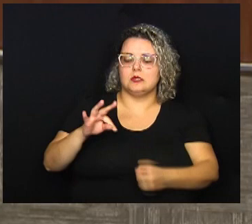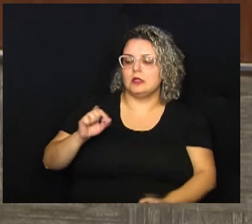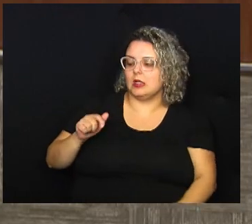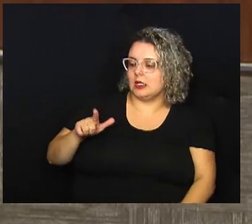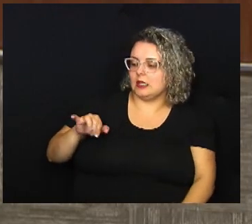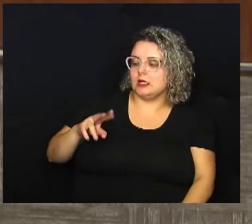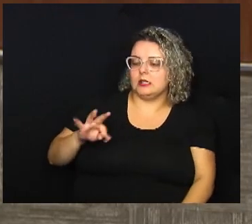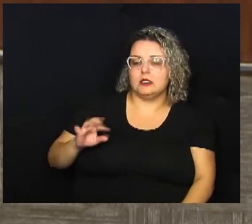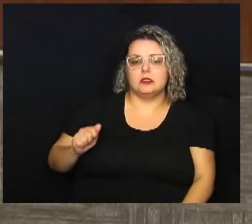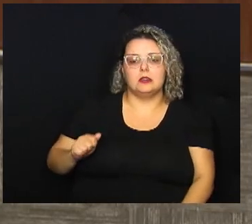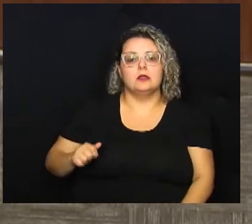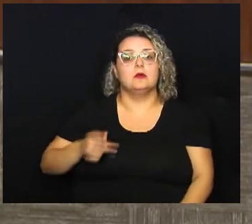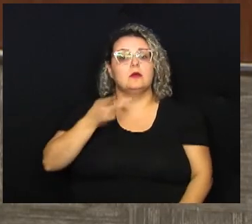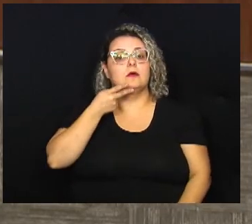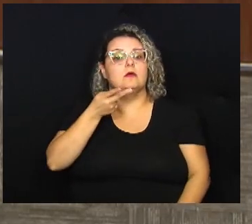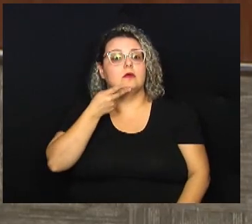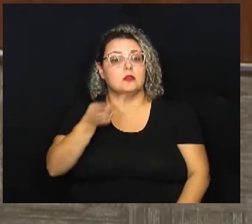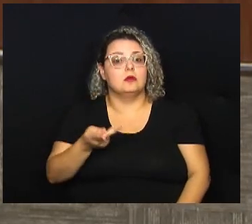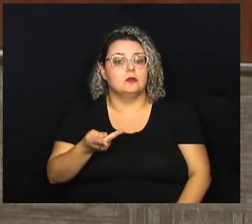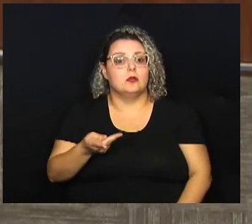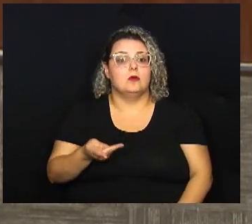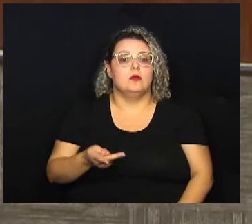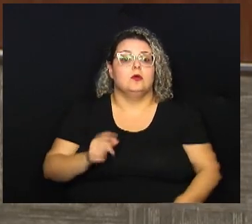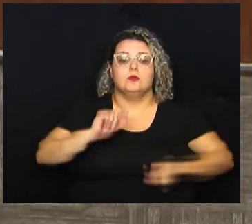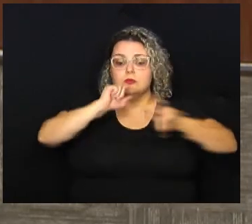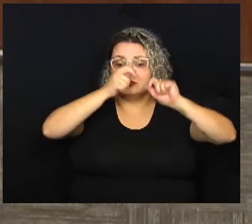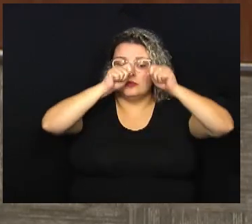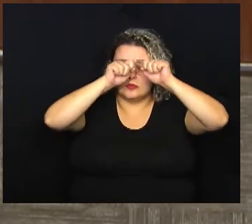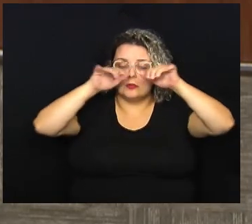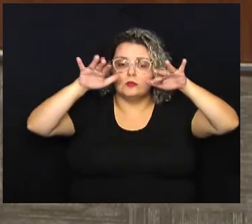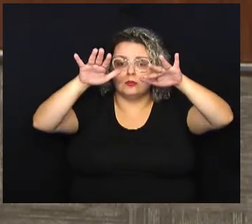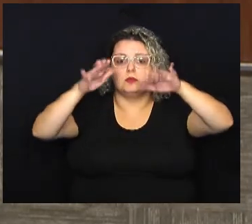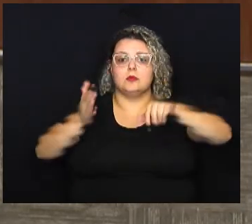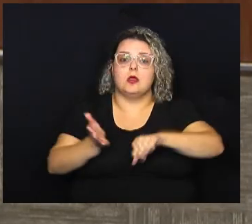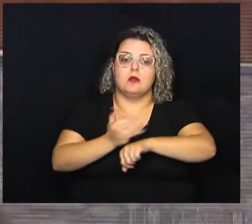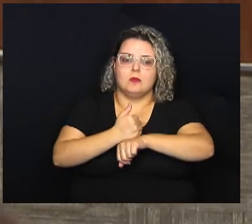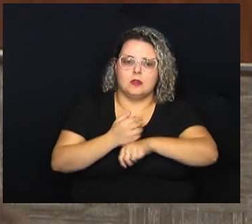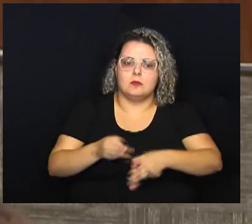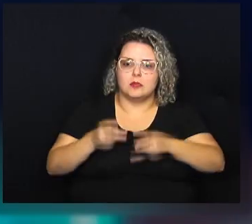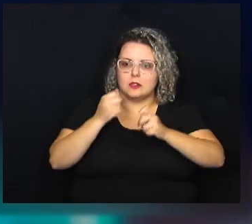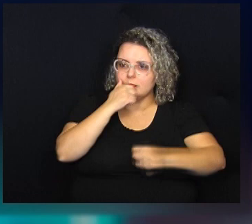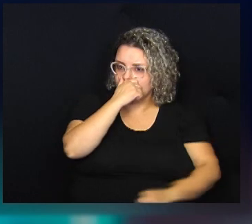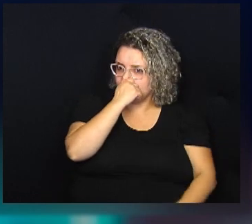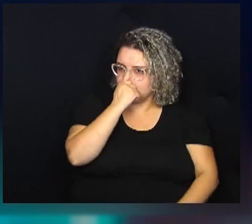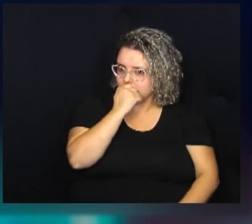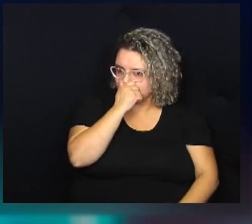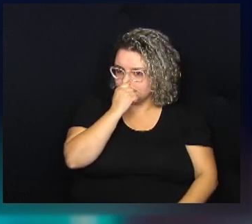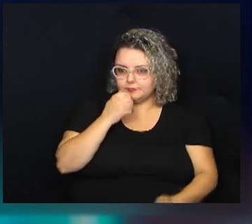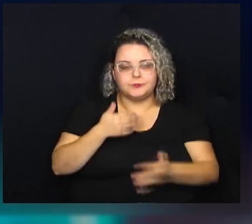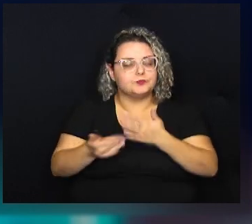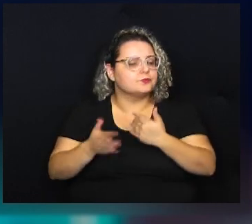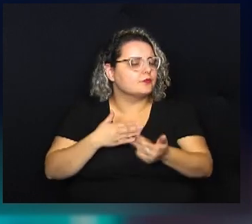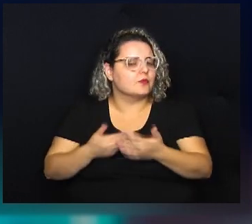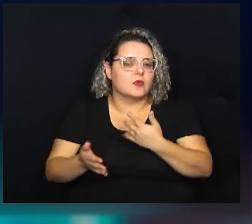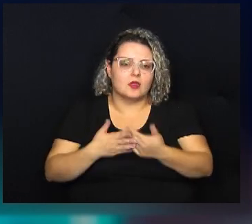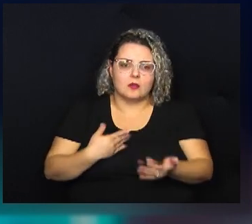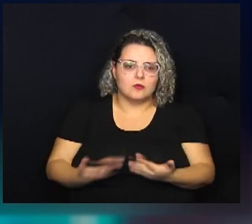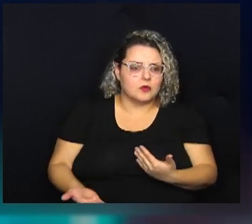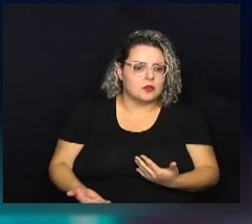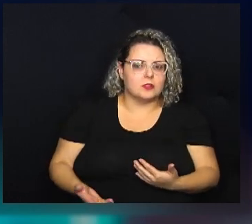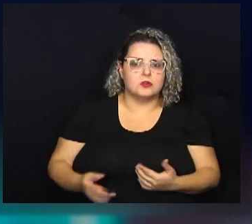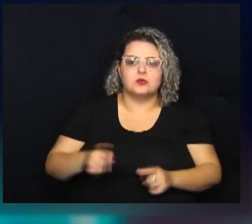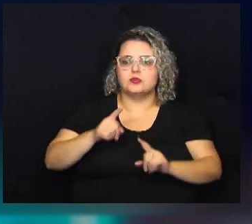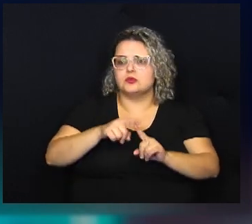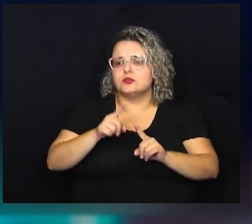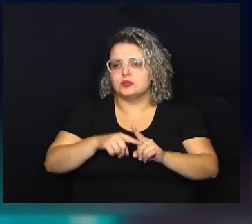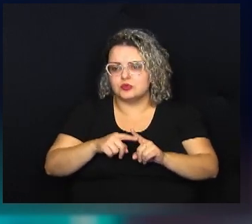Talita Franciele, destacou a intervenção precoce no transtorno espectro autista. Independente da abordagem que o